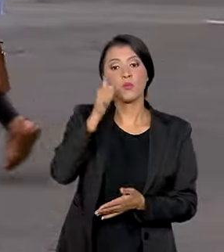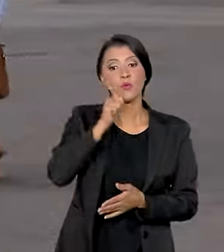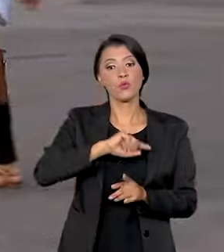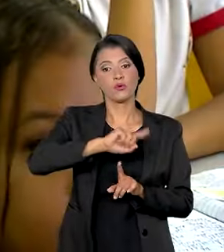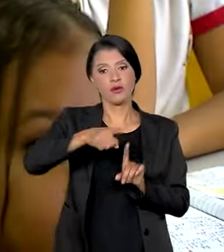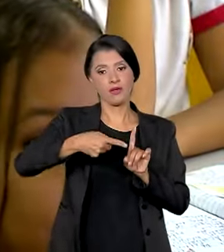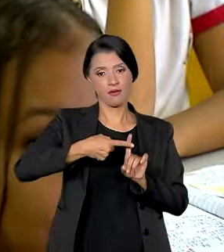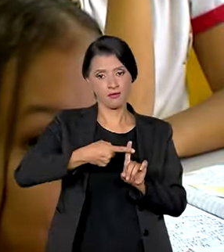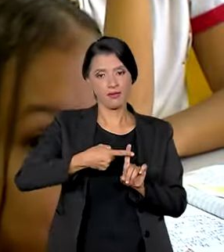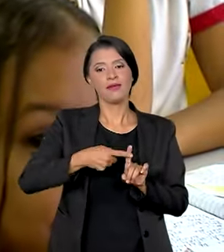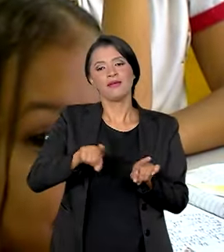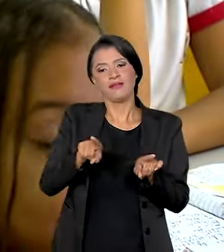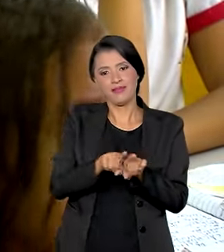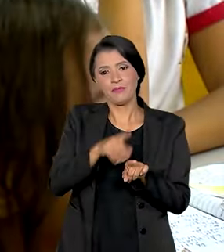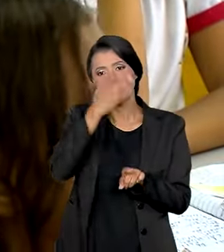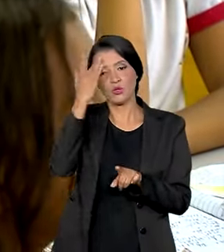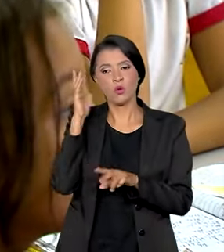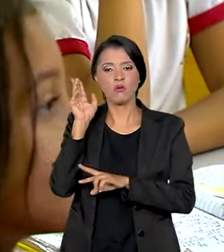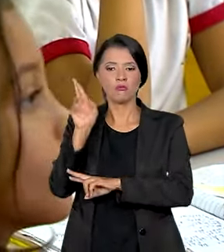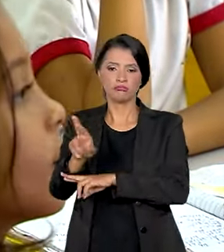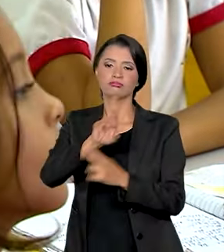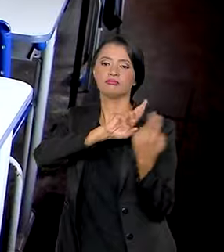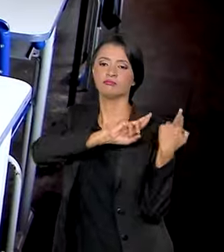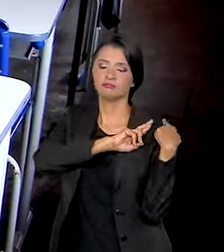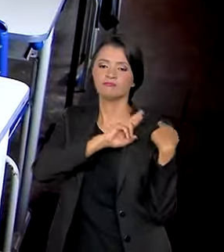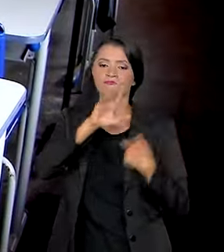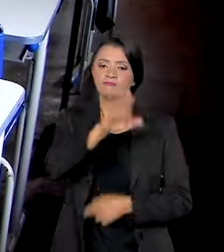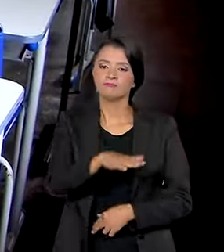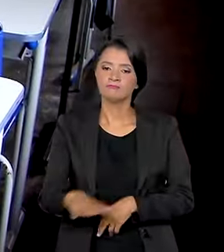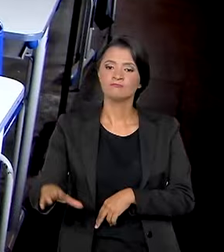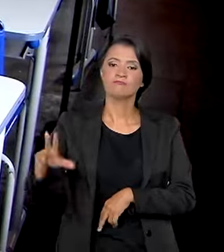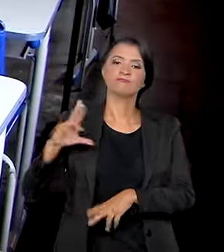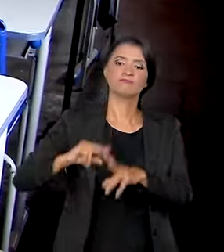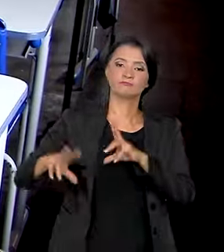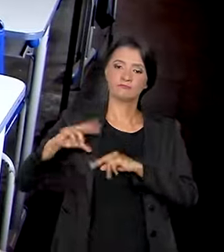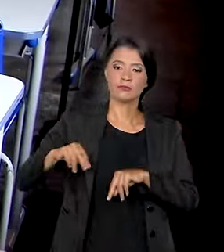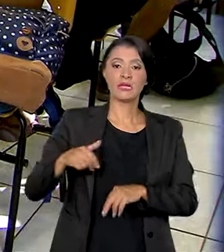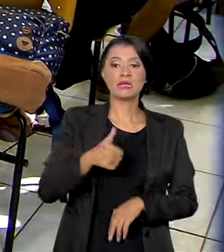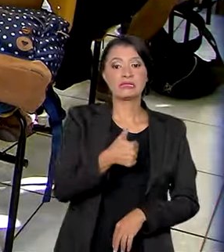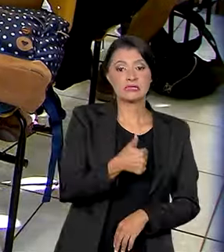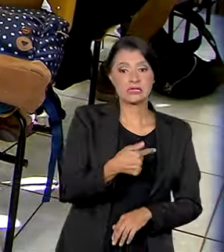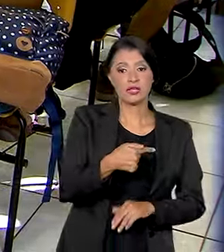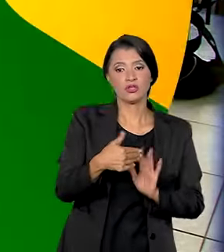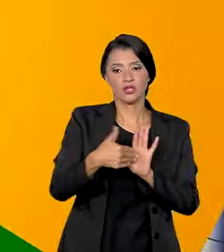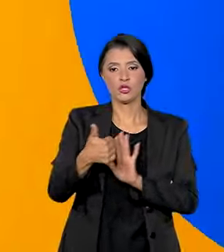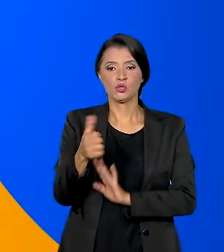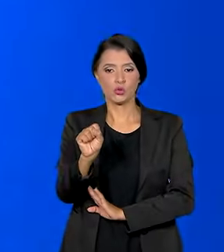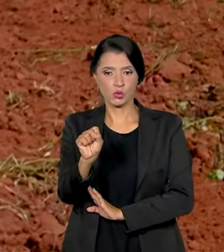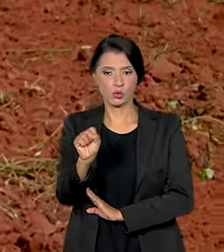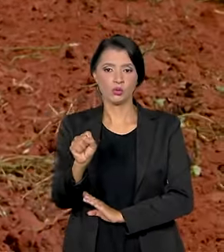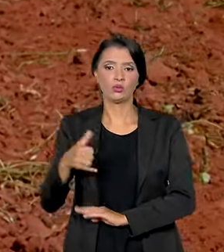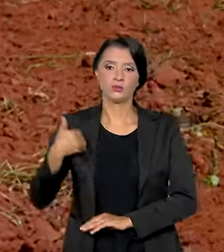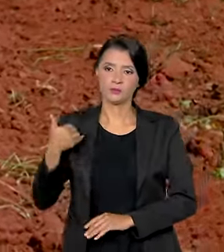gestantes e para responsáveis por crianças e adolescentes entre 7 e 18 anos.